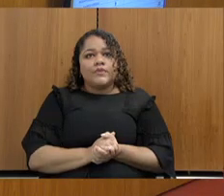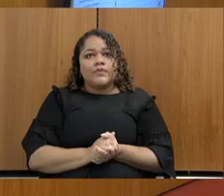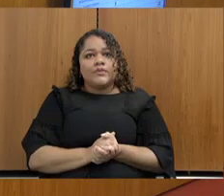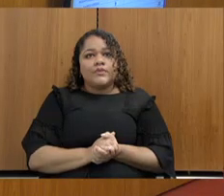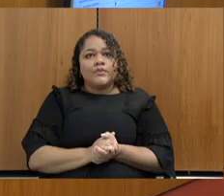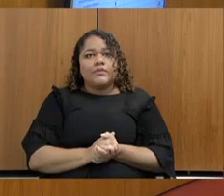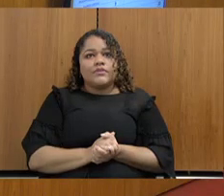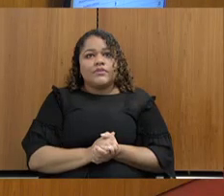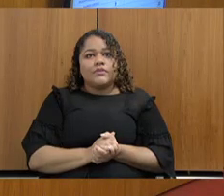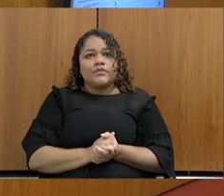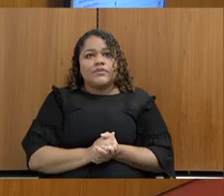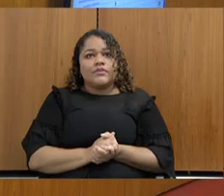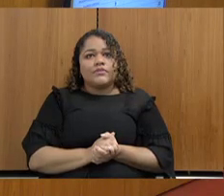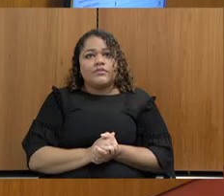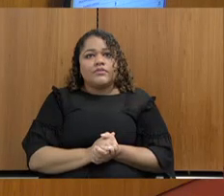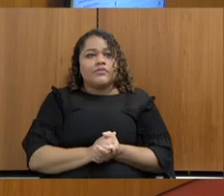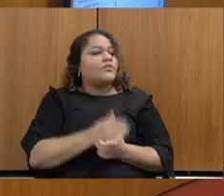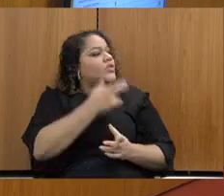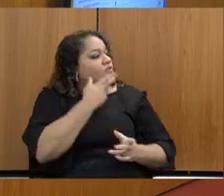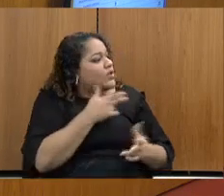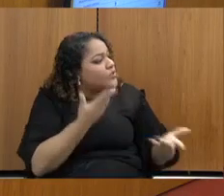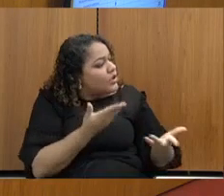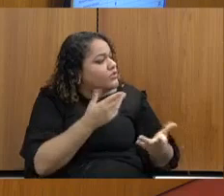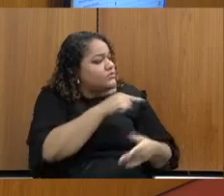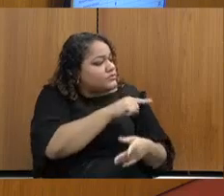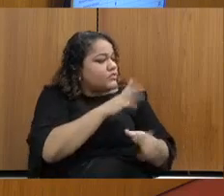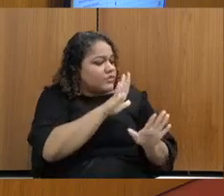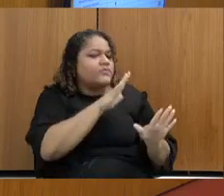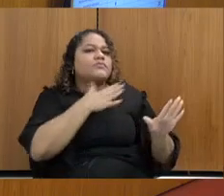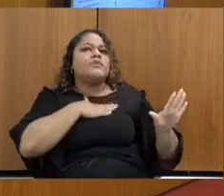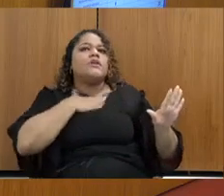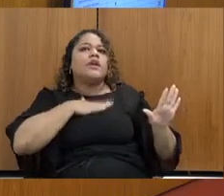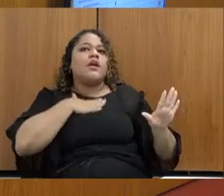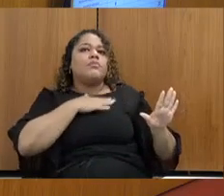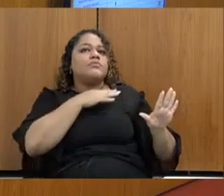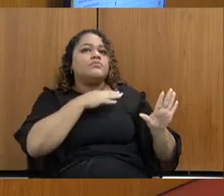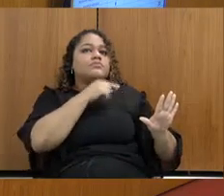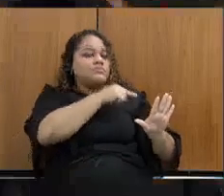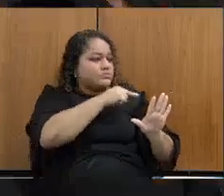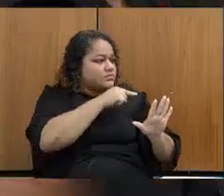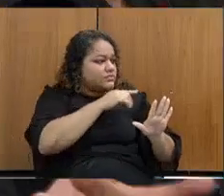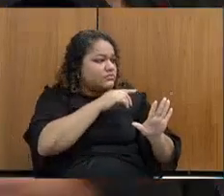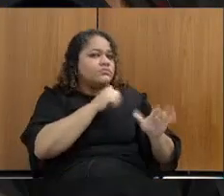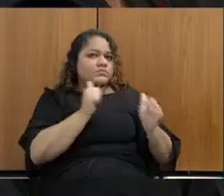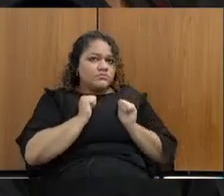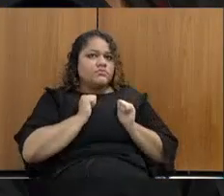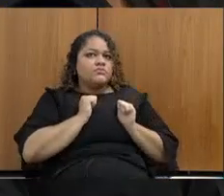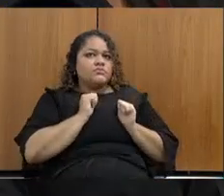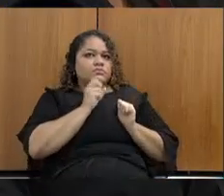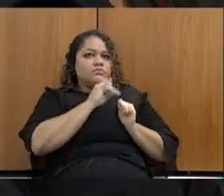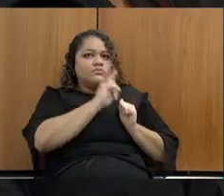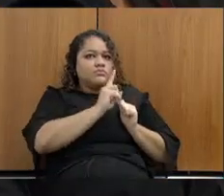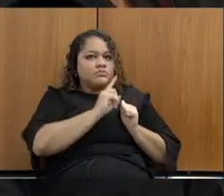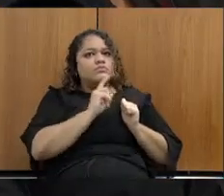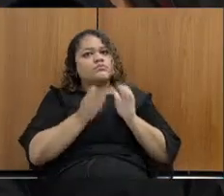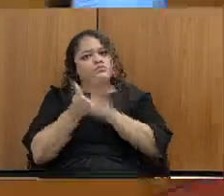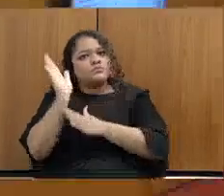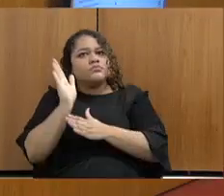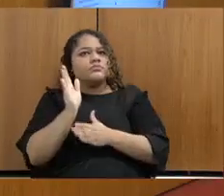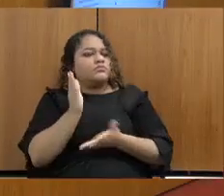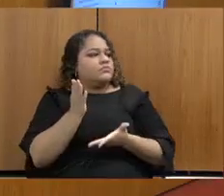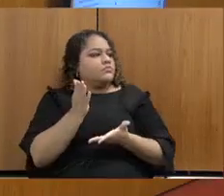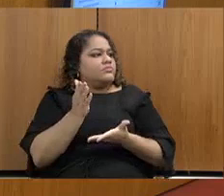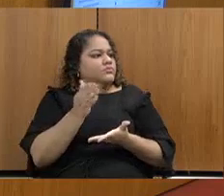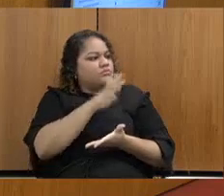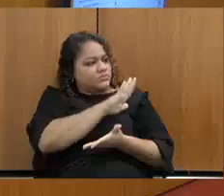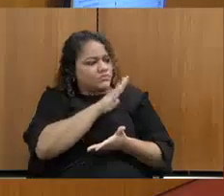porra, você fala quando você não deve, você quer... Ô, Carlos, vou te pedir para você ficar na sua, senão vou pedir sua retirada, por favor. Companheiro, deixa eu te dizer, se a gente